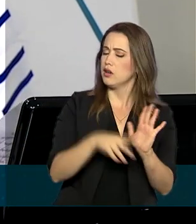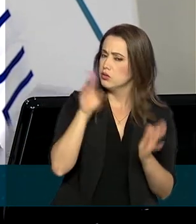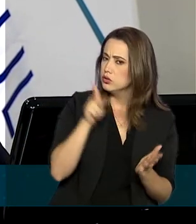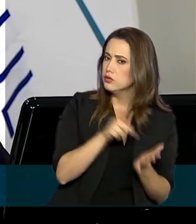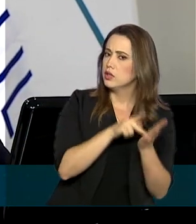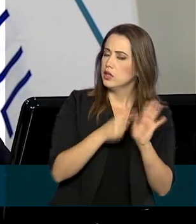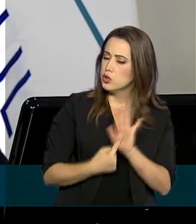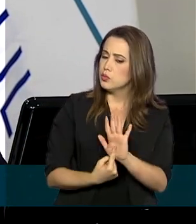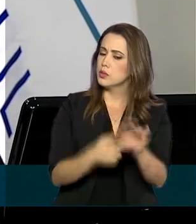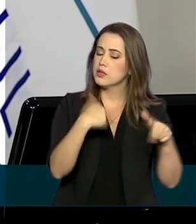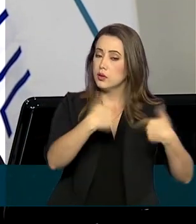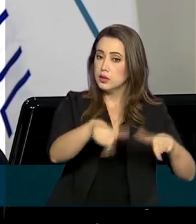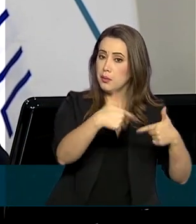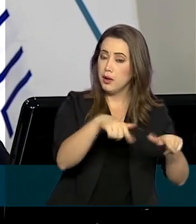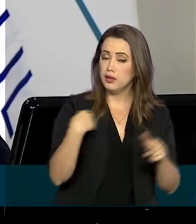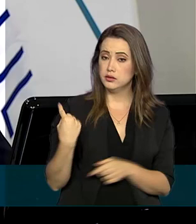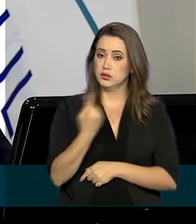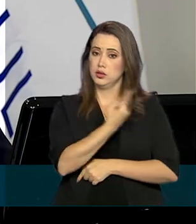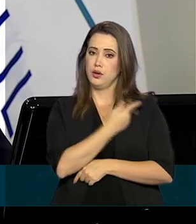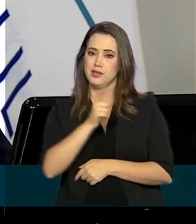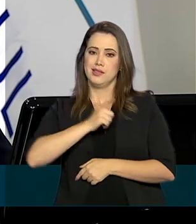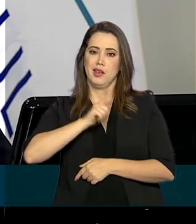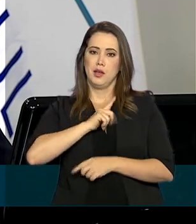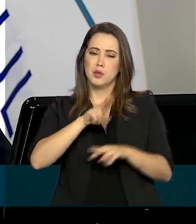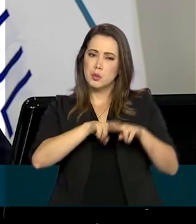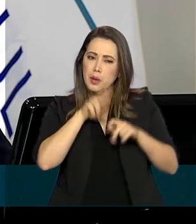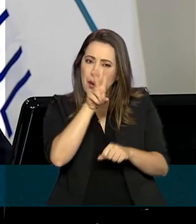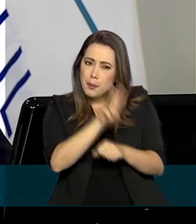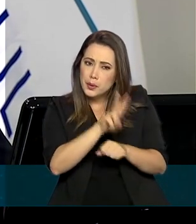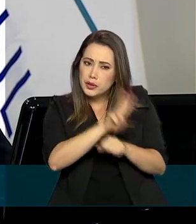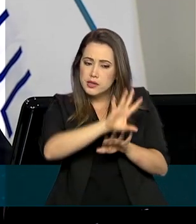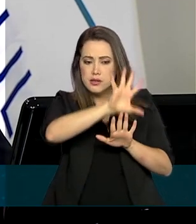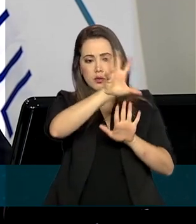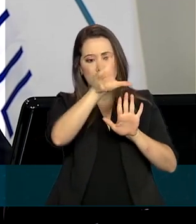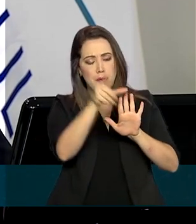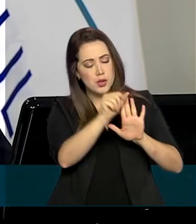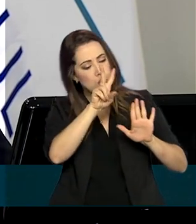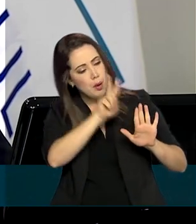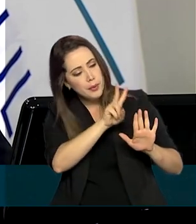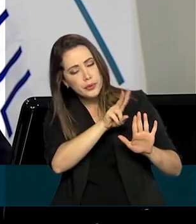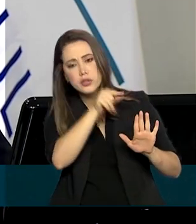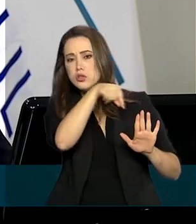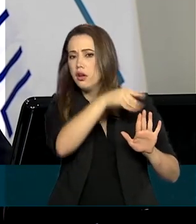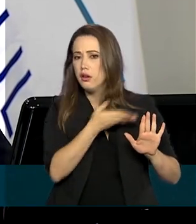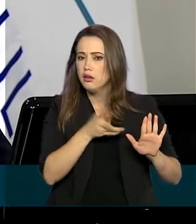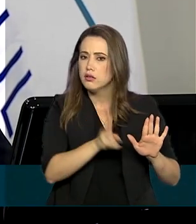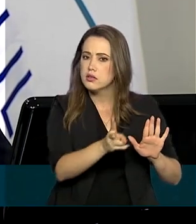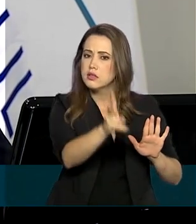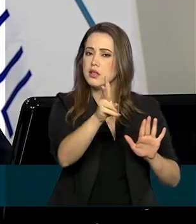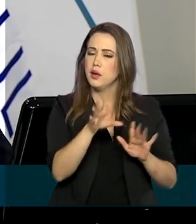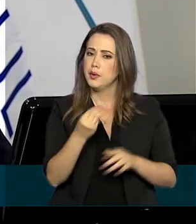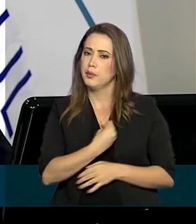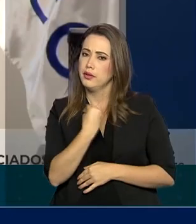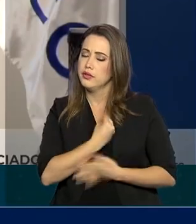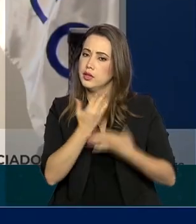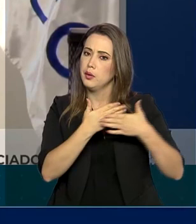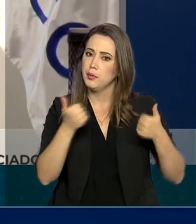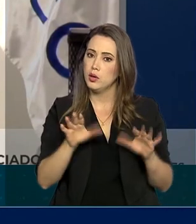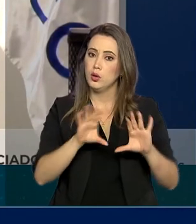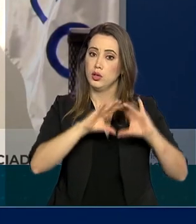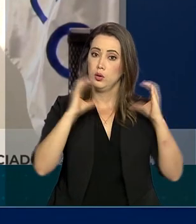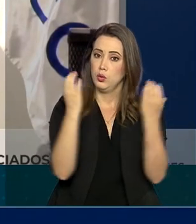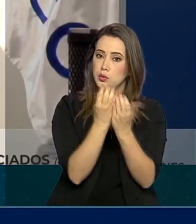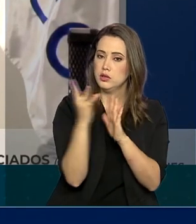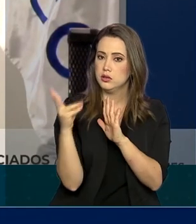que temos tomado em favor da proteção da floresta amazônica e do bem-estar das populações indígenas. O